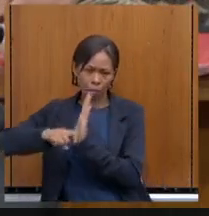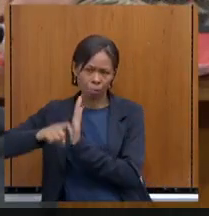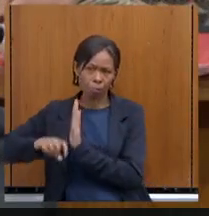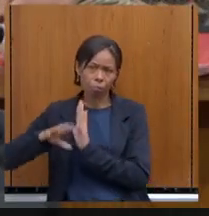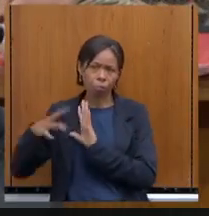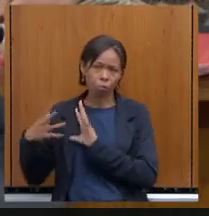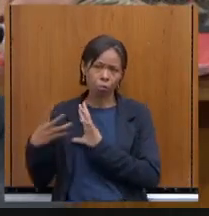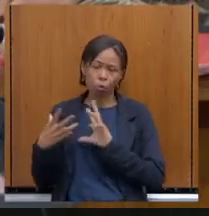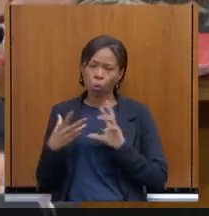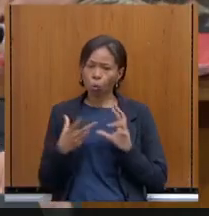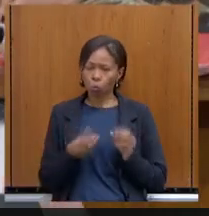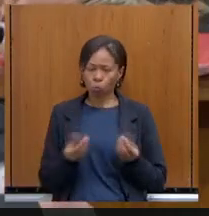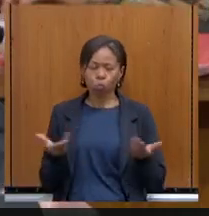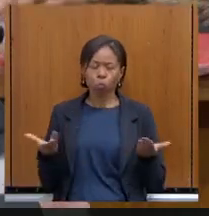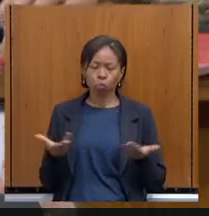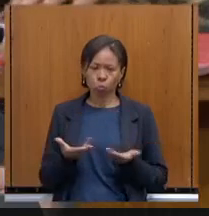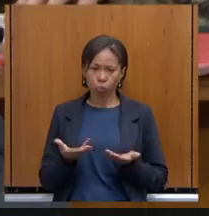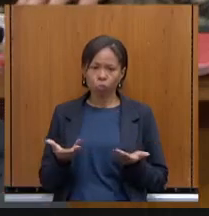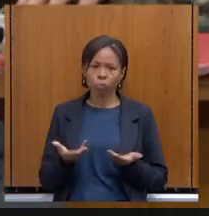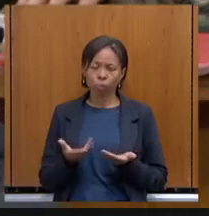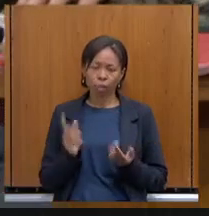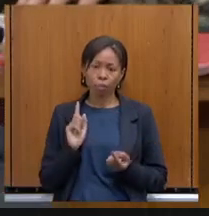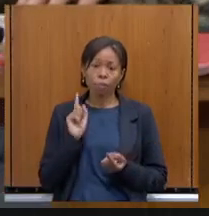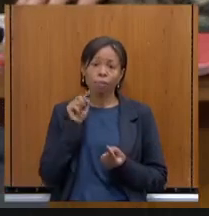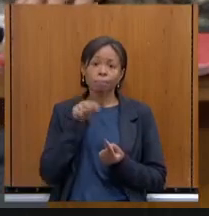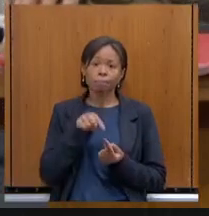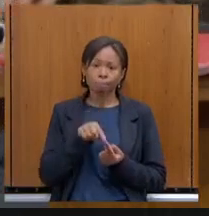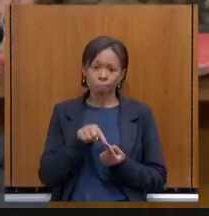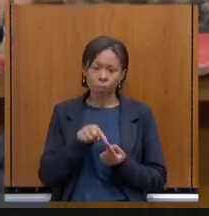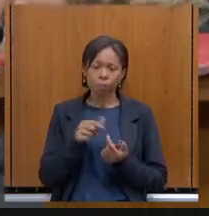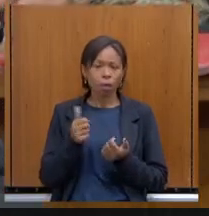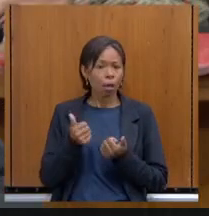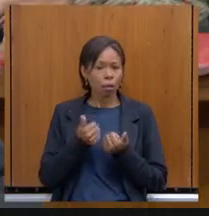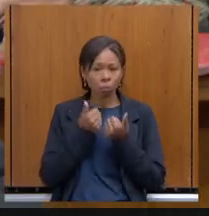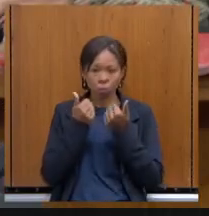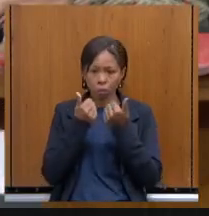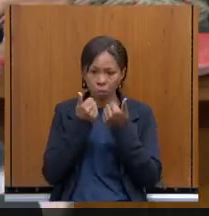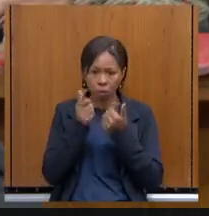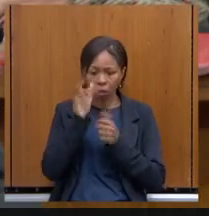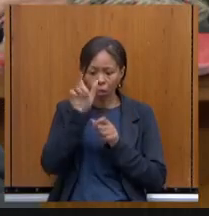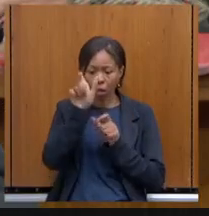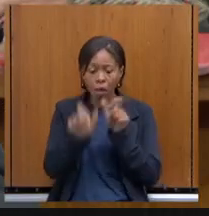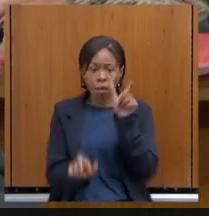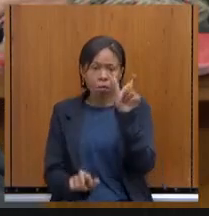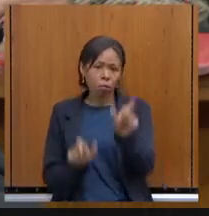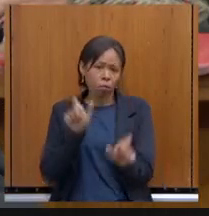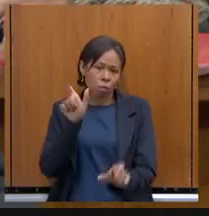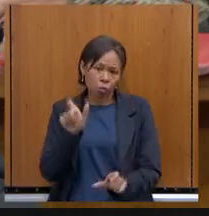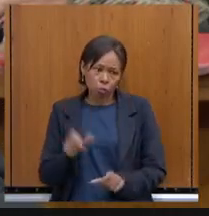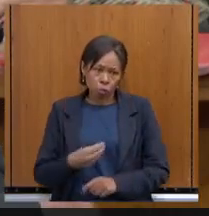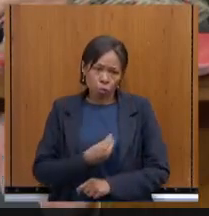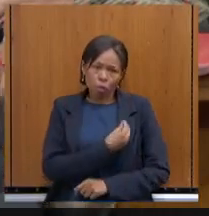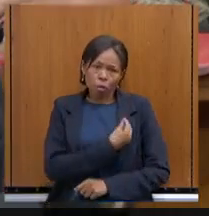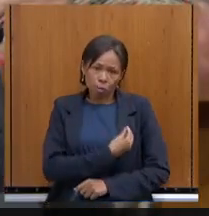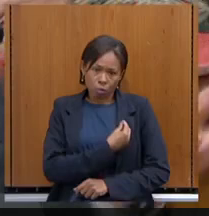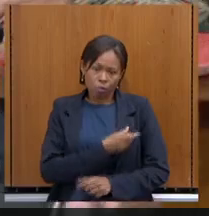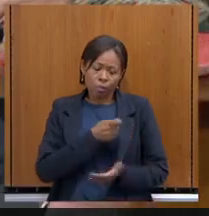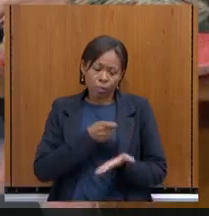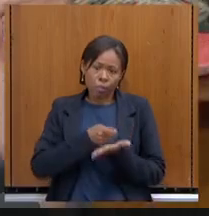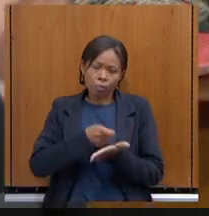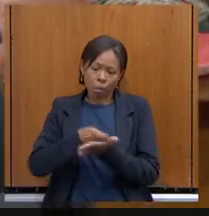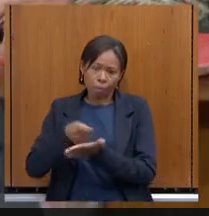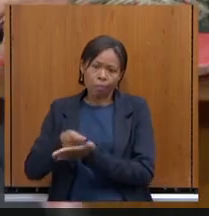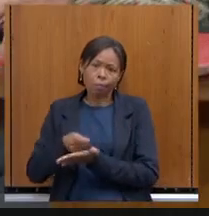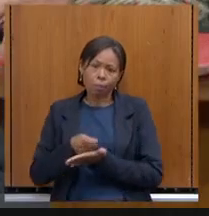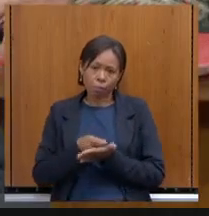hoje existentes com o objetivo de melhorar a vida do contribuinte e, com isso, fazer com que ele tenha uma